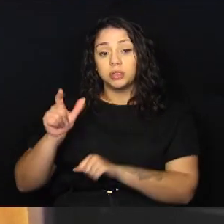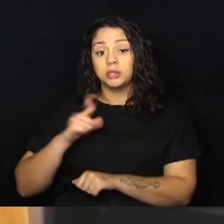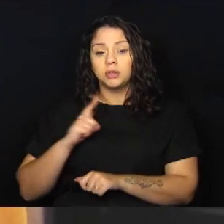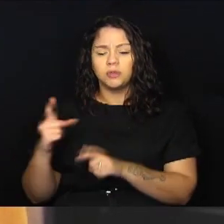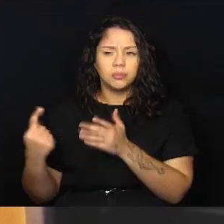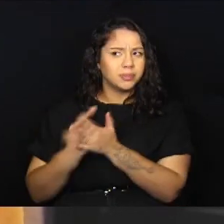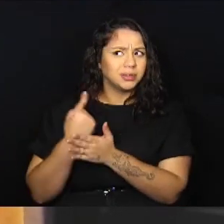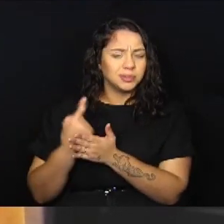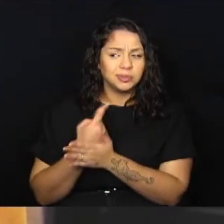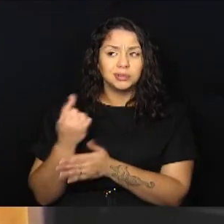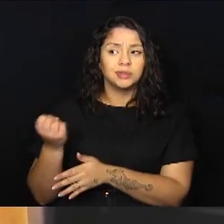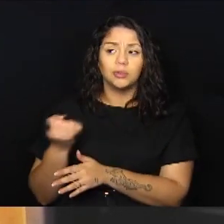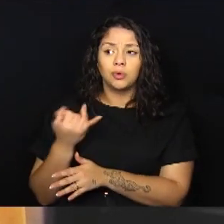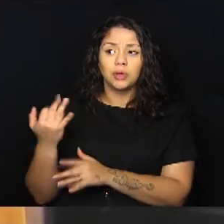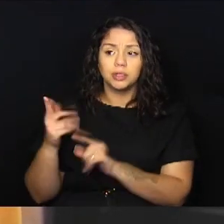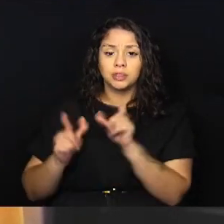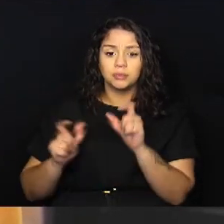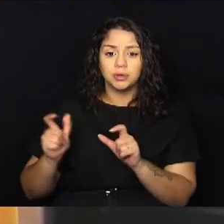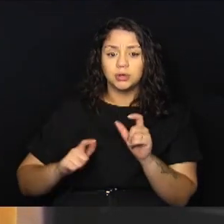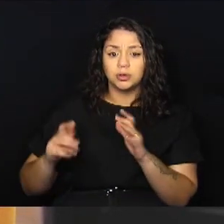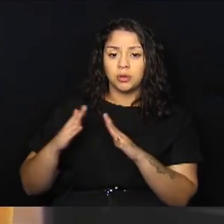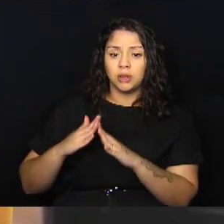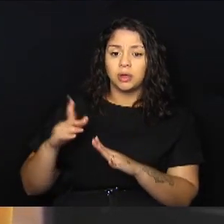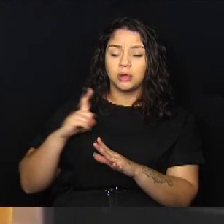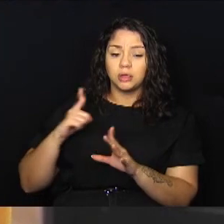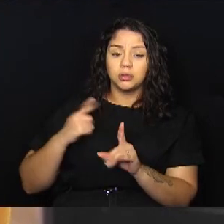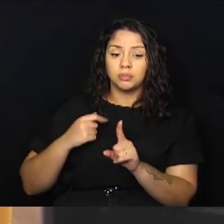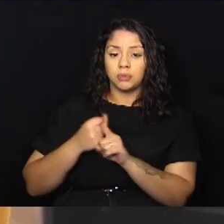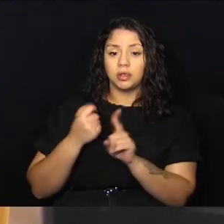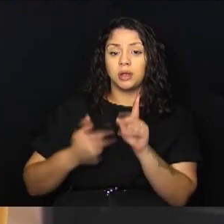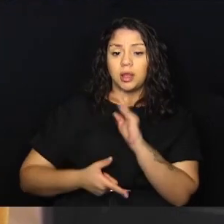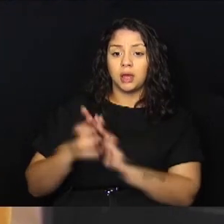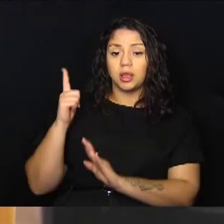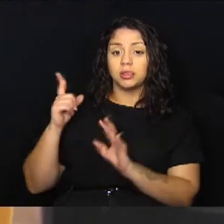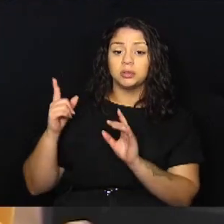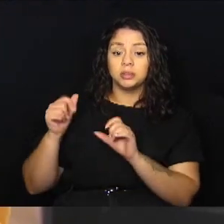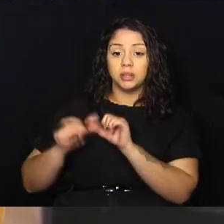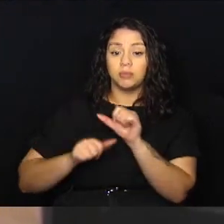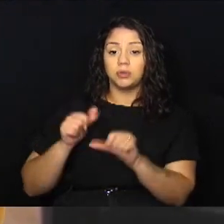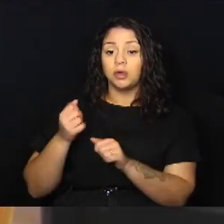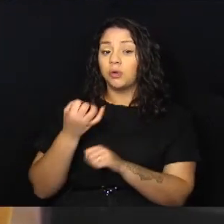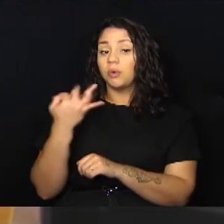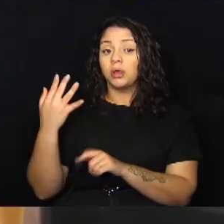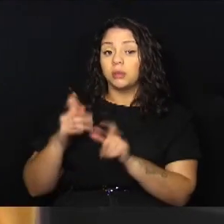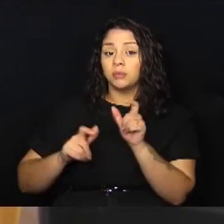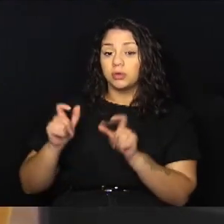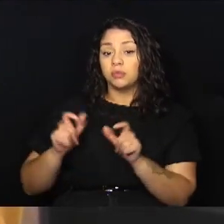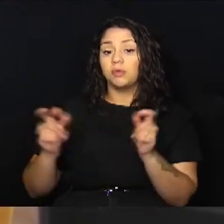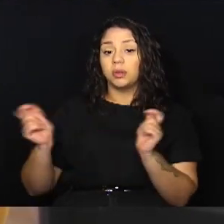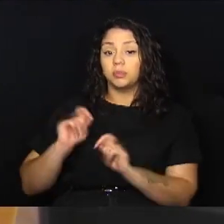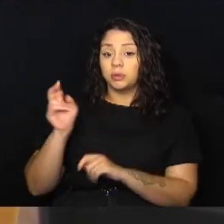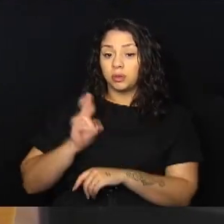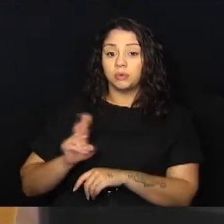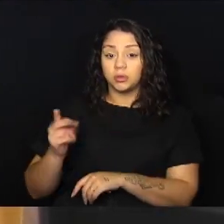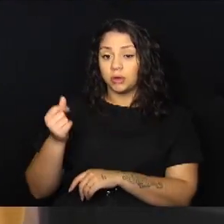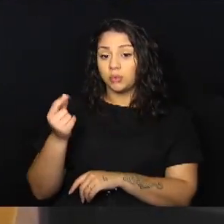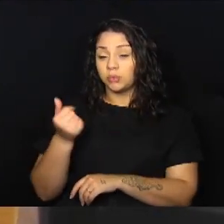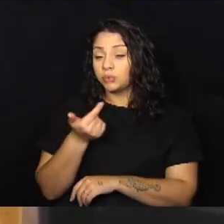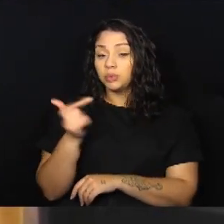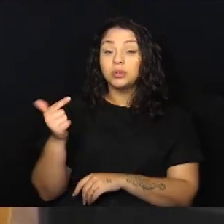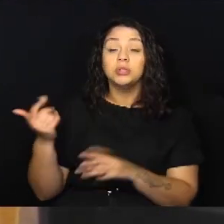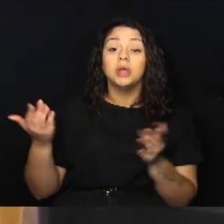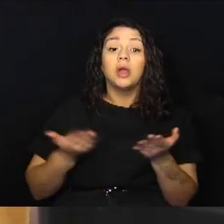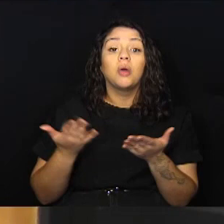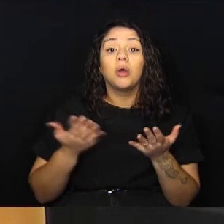mudanças e as nossas perguntas é justamente assim, quantos munícipes eram impactados antes da mudança? Quantos poderiam utilizar esse serviço funerário